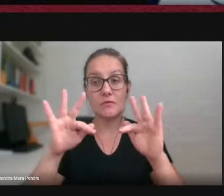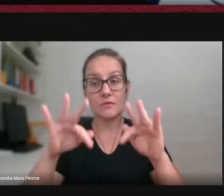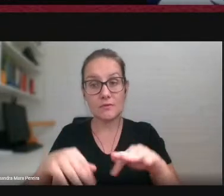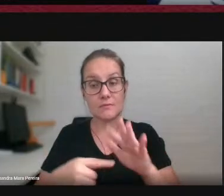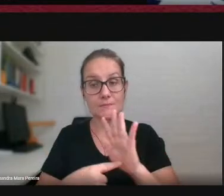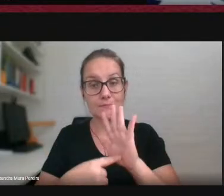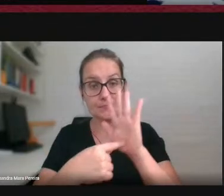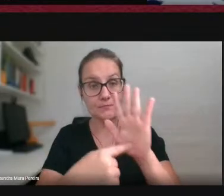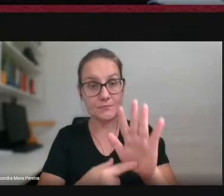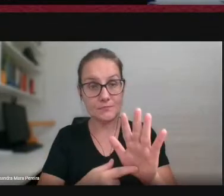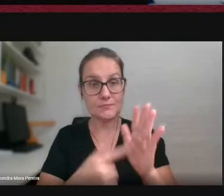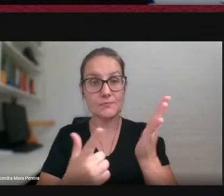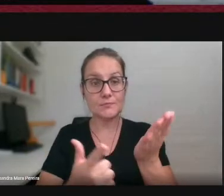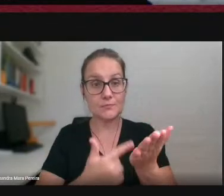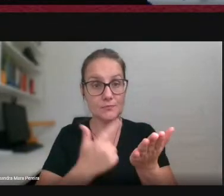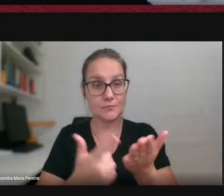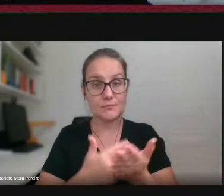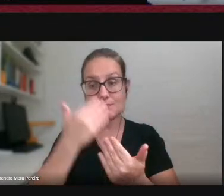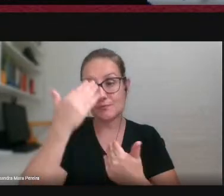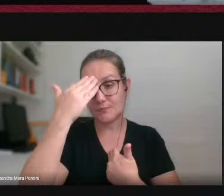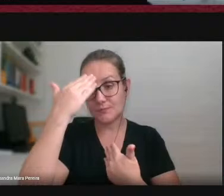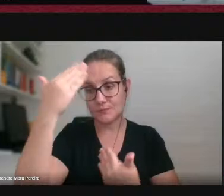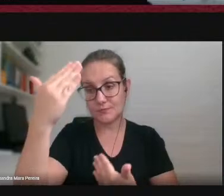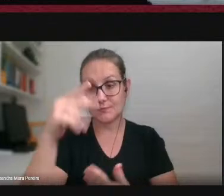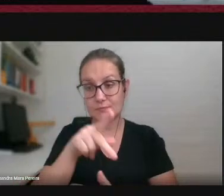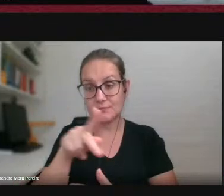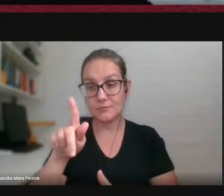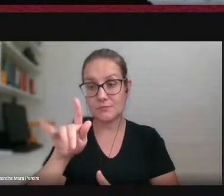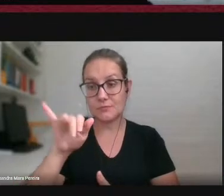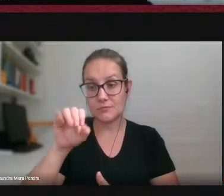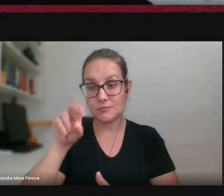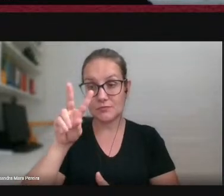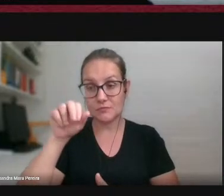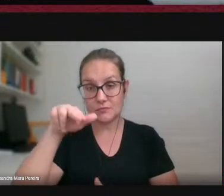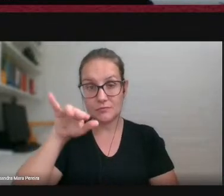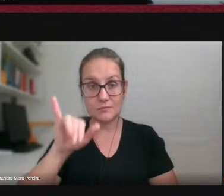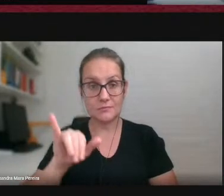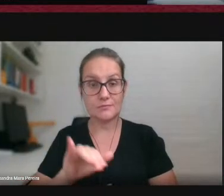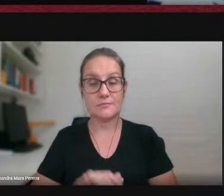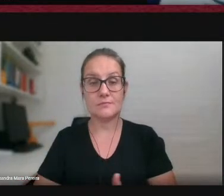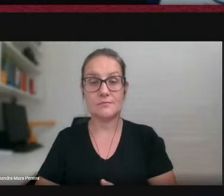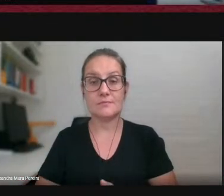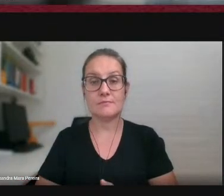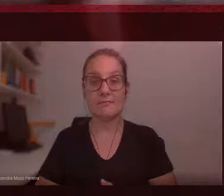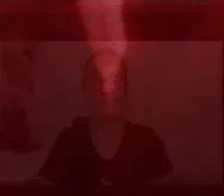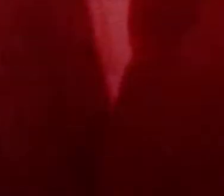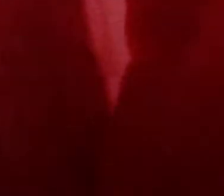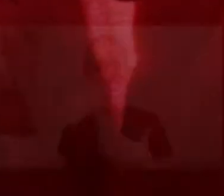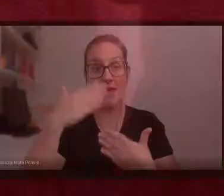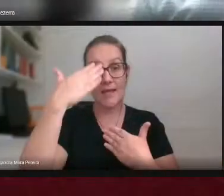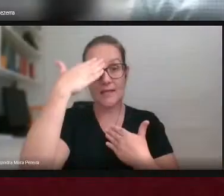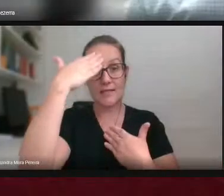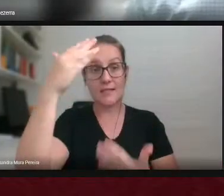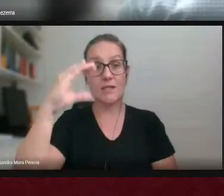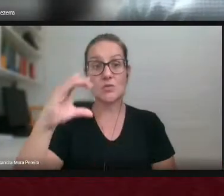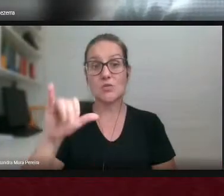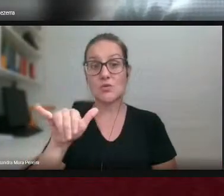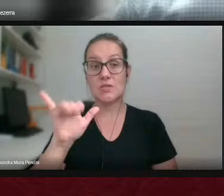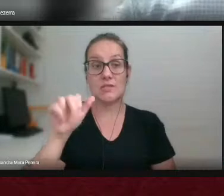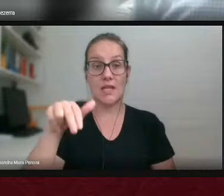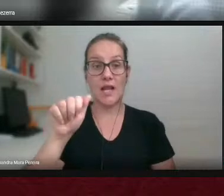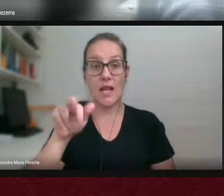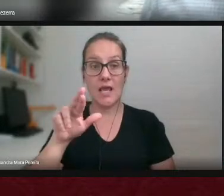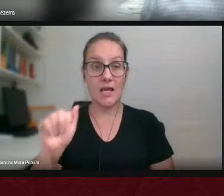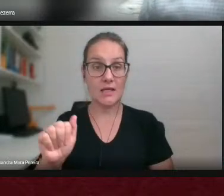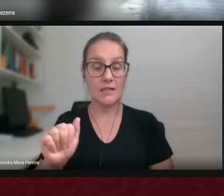das obras obrigada professor Giovanni agradeço Sinara nós já estamos